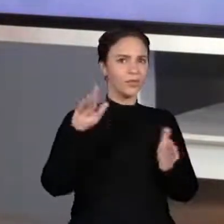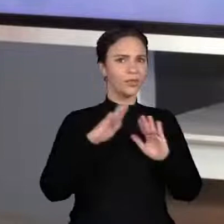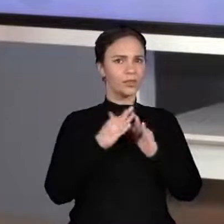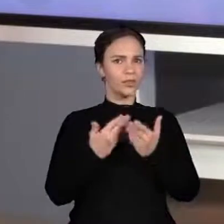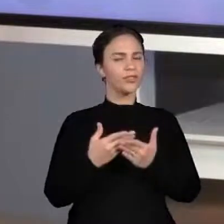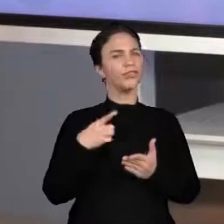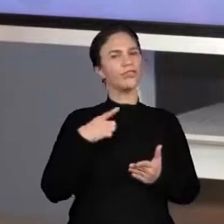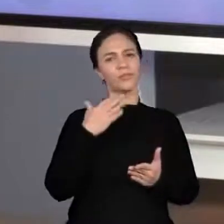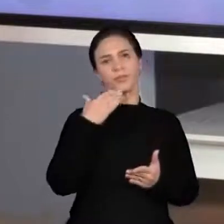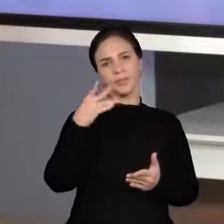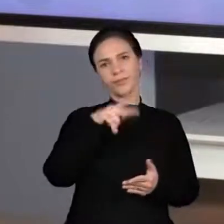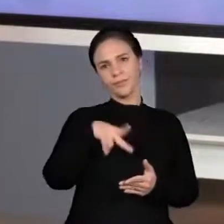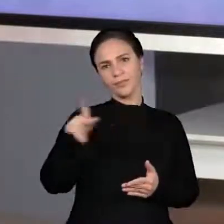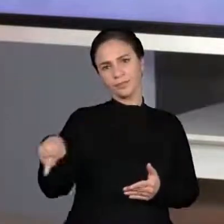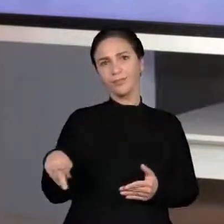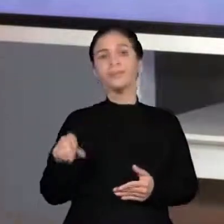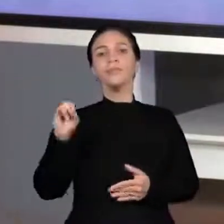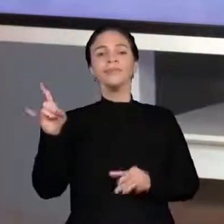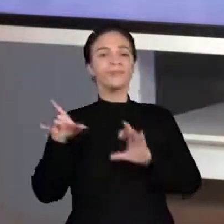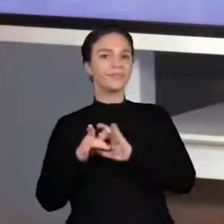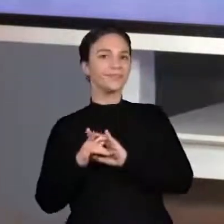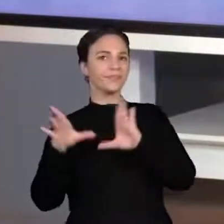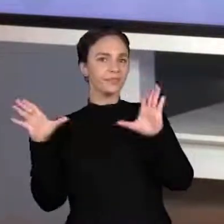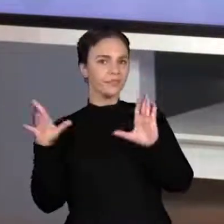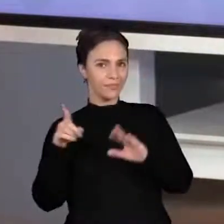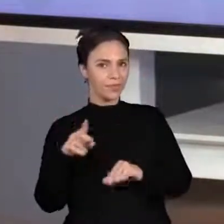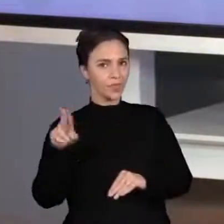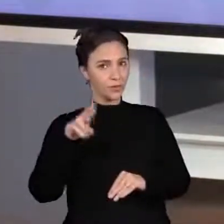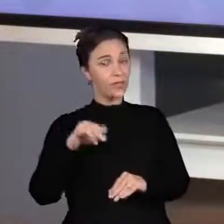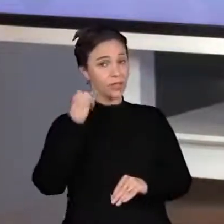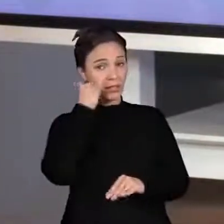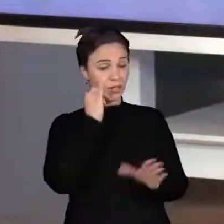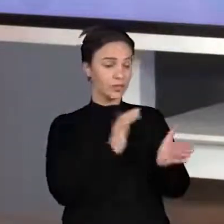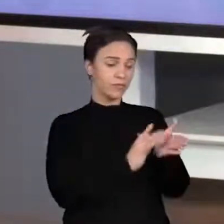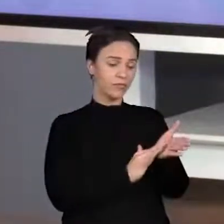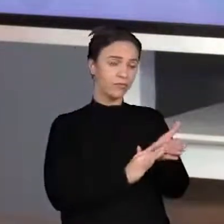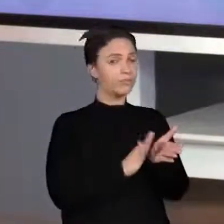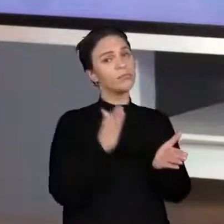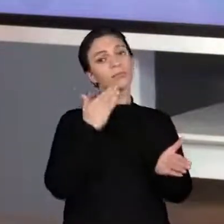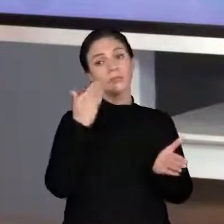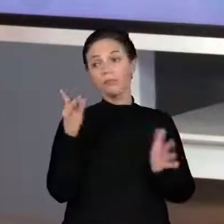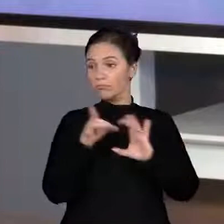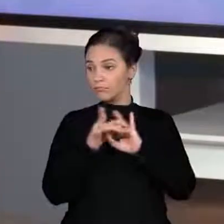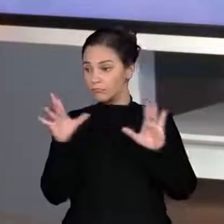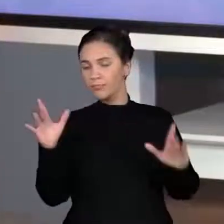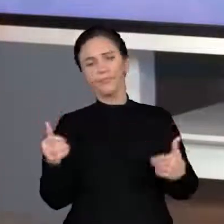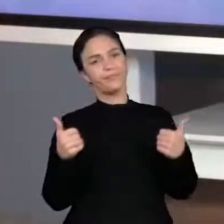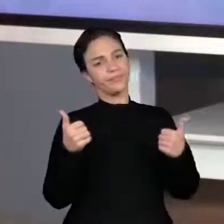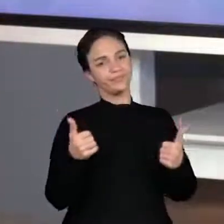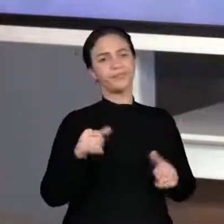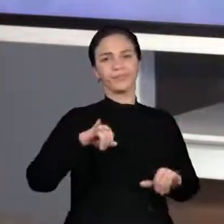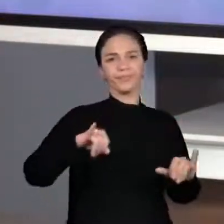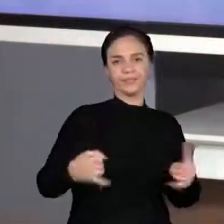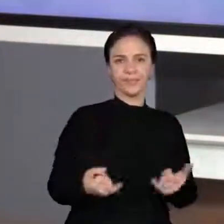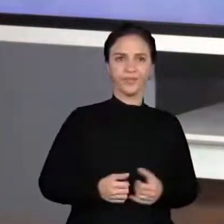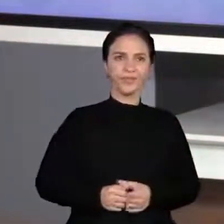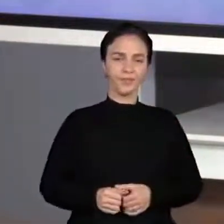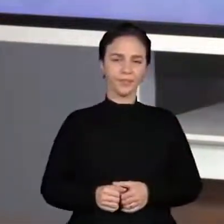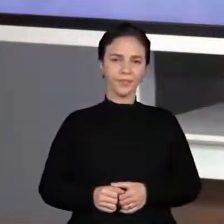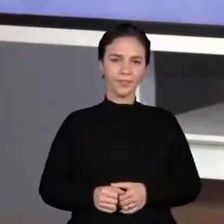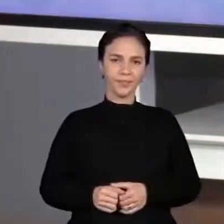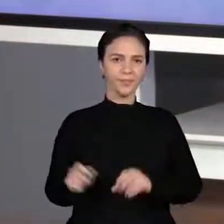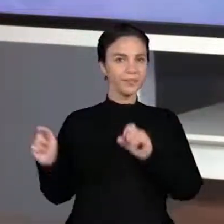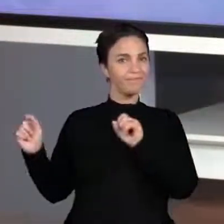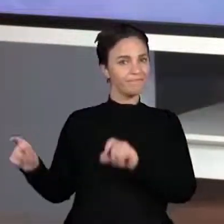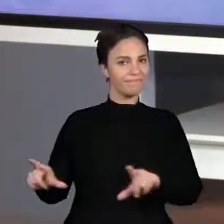para a sua professora. E se ela permite que você use a calculadora do celular, já vai separando aí o seu material, enquanto eu vou passando a tela.